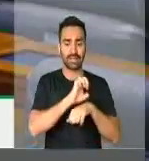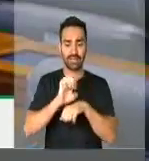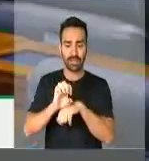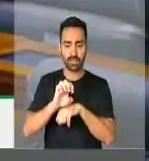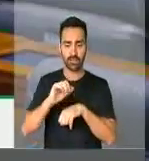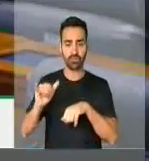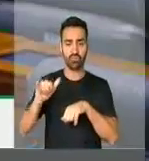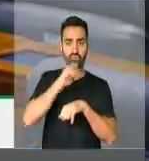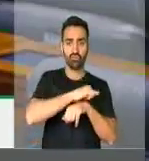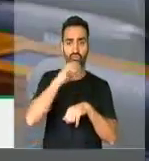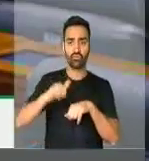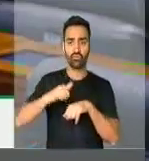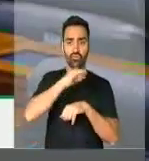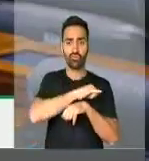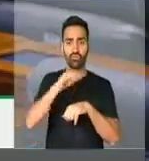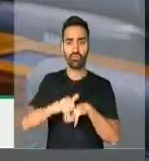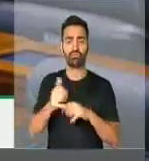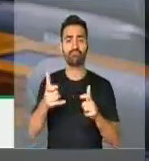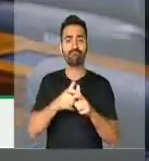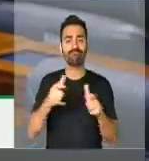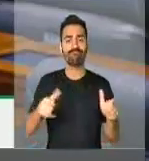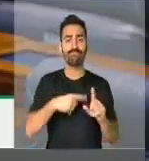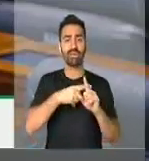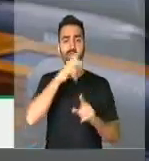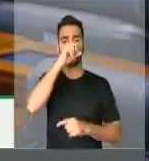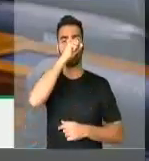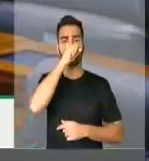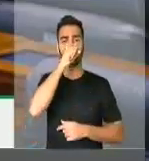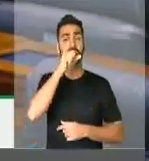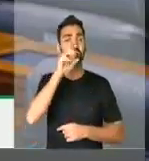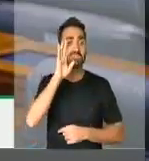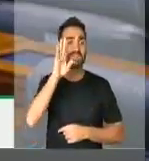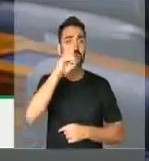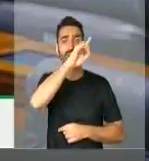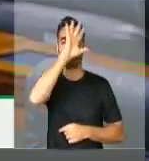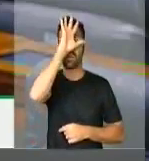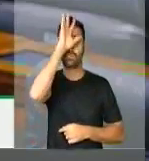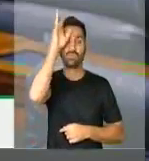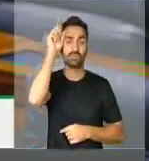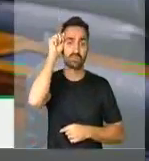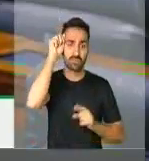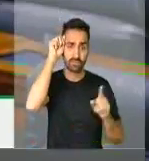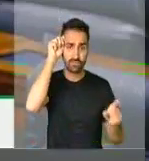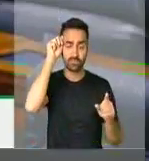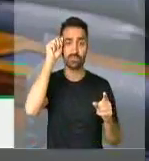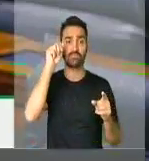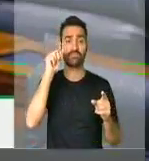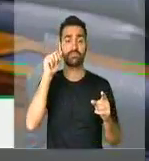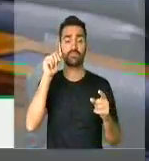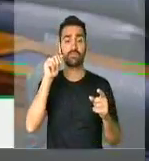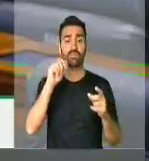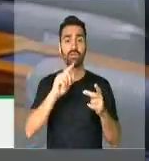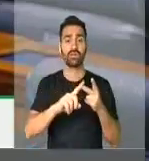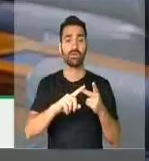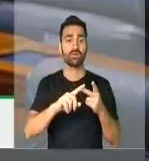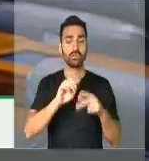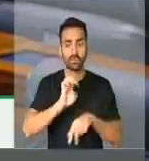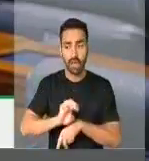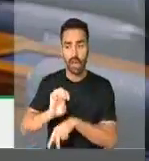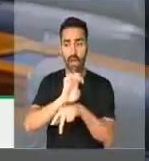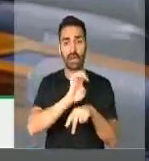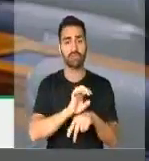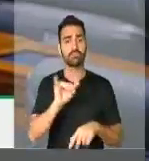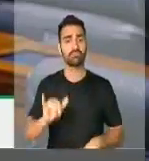que haja um investimento tanto na Amazônia quanto na aviação regional dos estados,